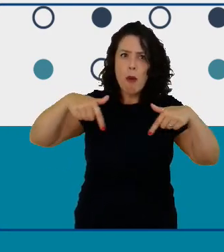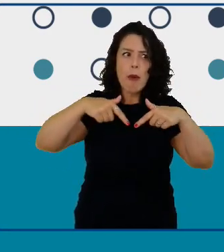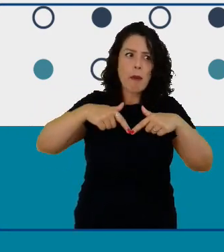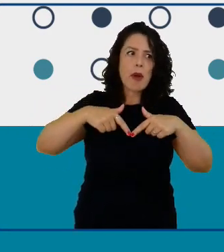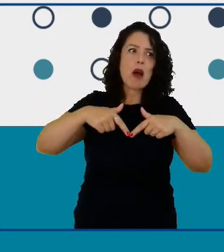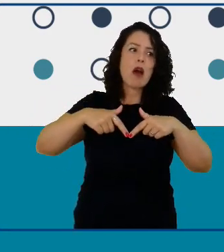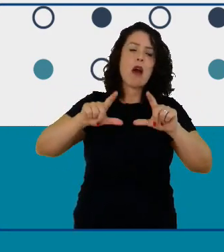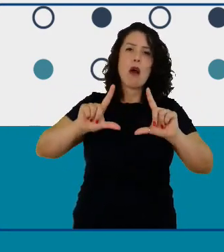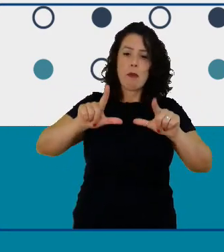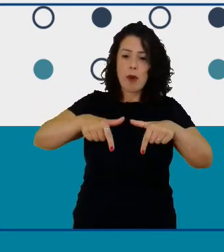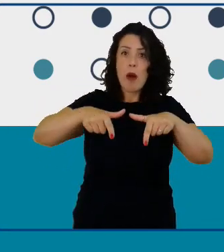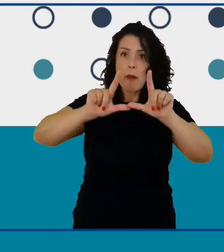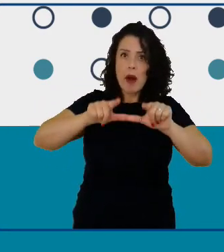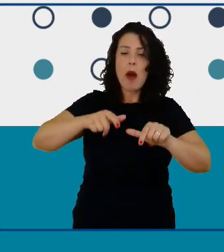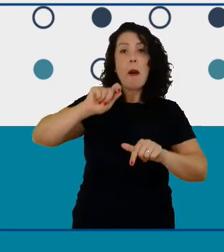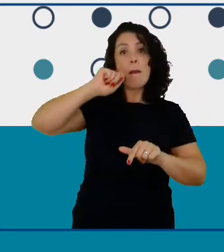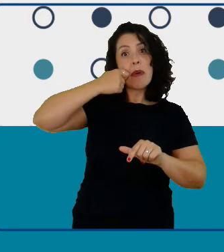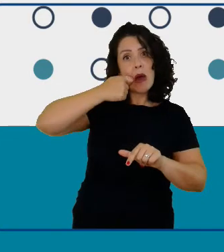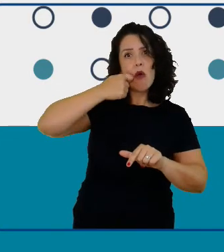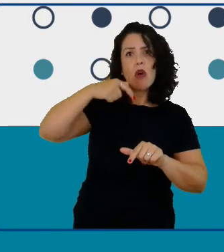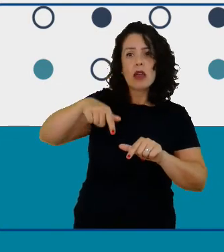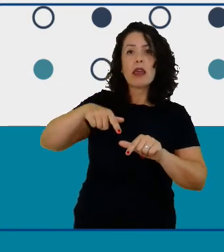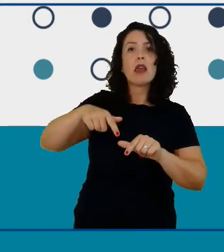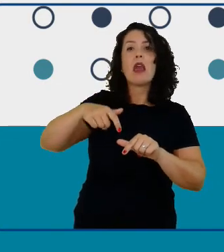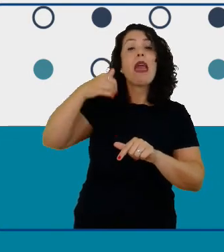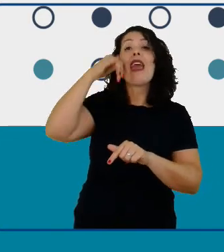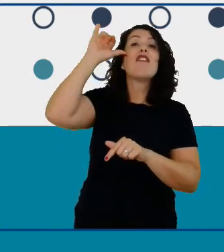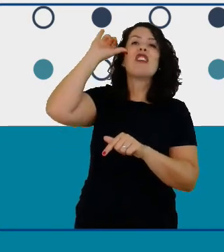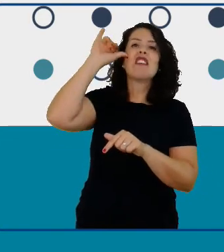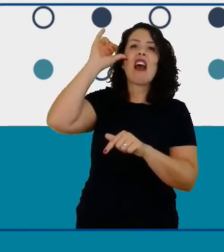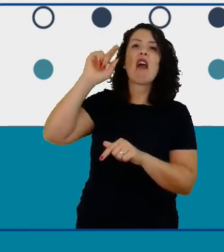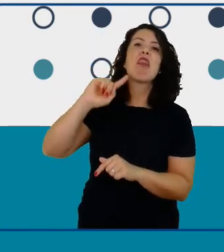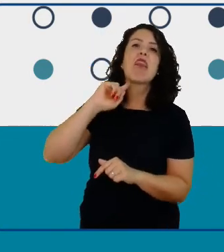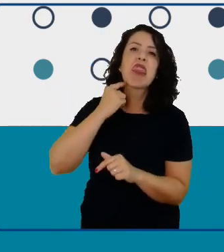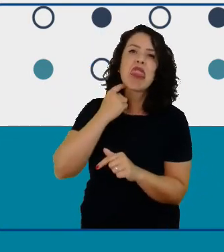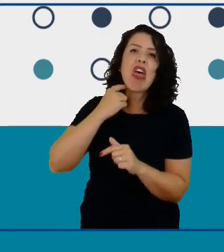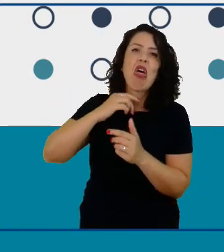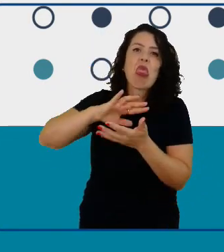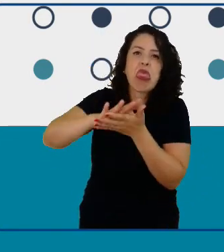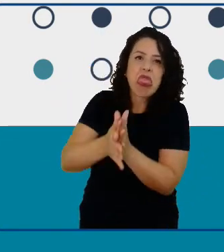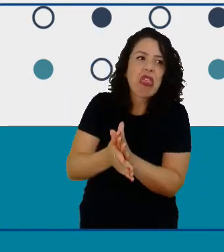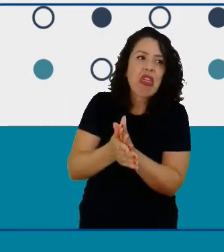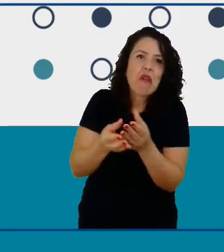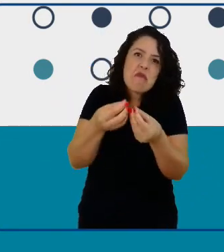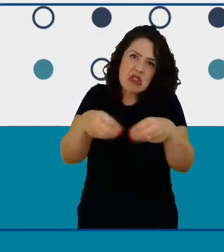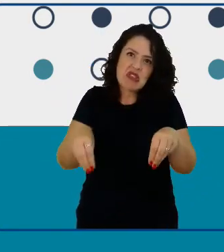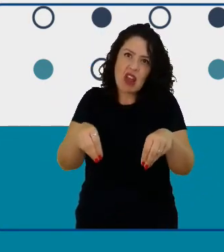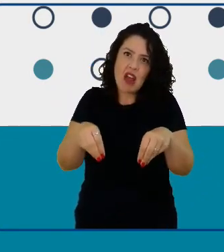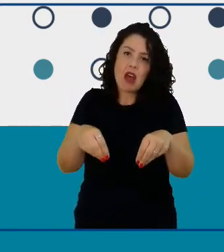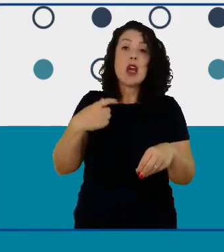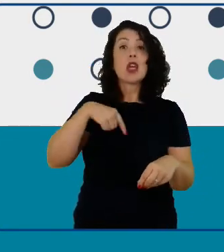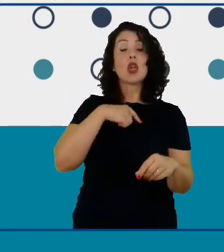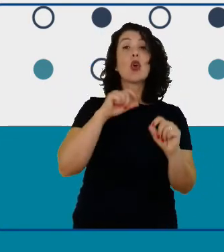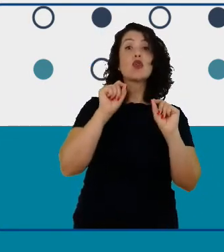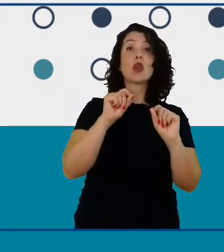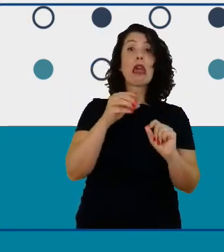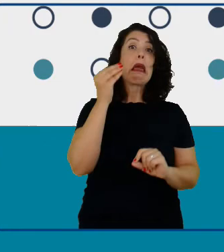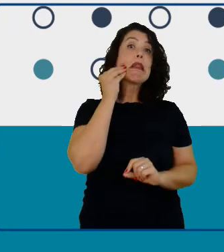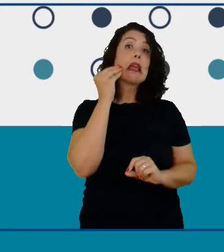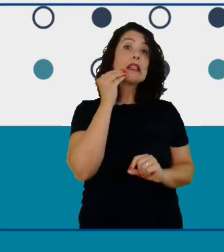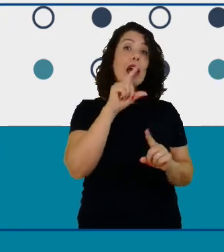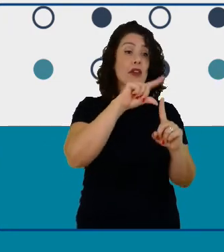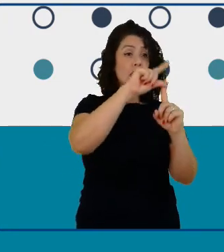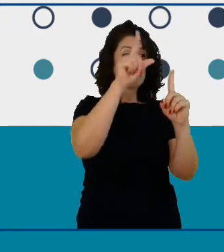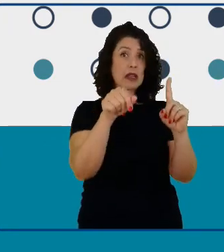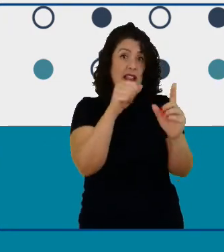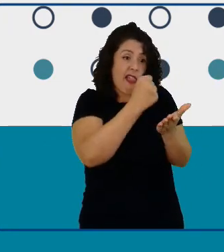forma na alimentação deles no dia a dia e a gente começou a testar extratos de plantas que eles ouviam minha avó